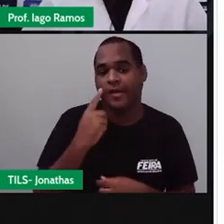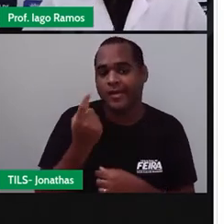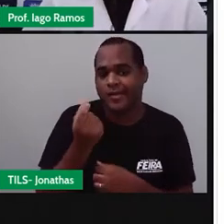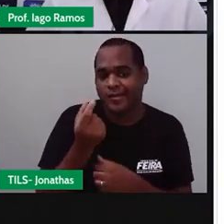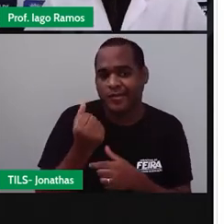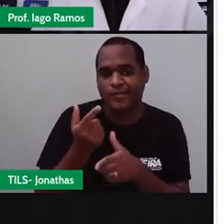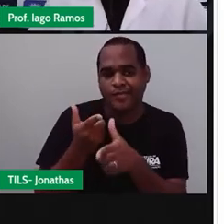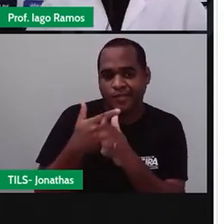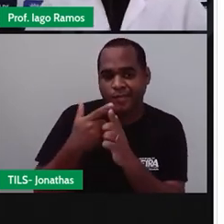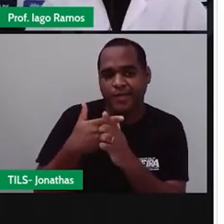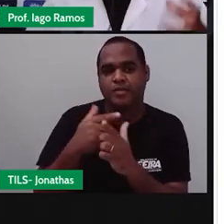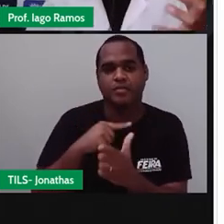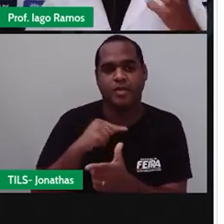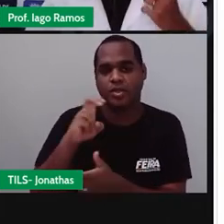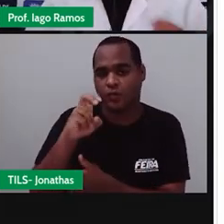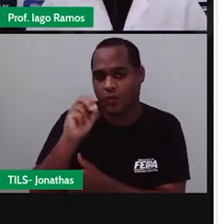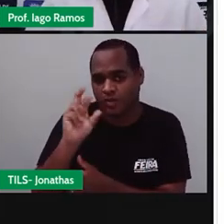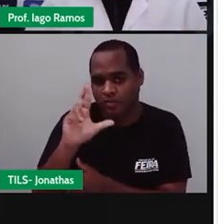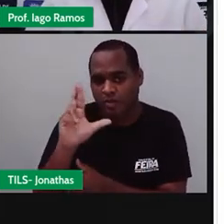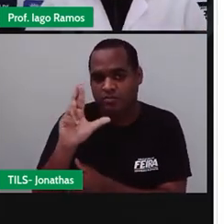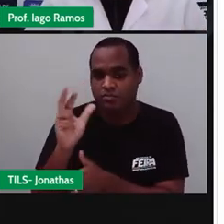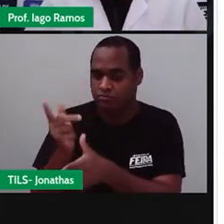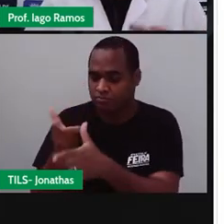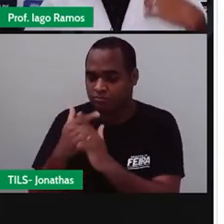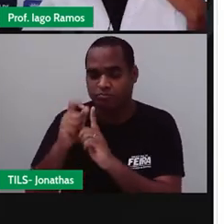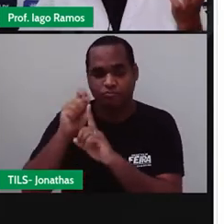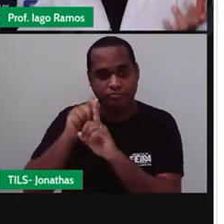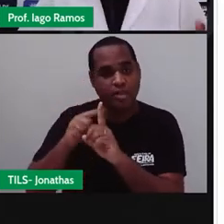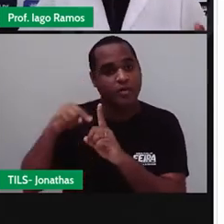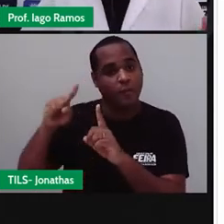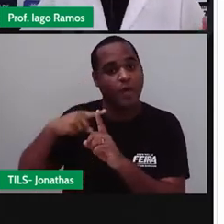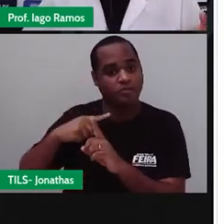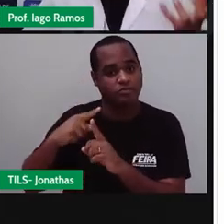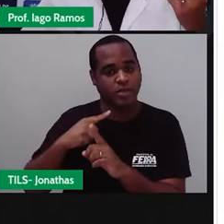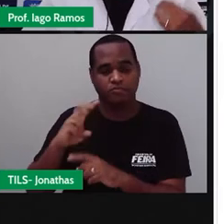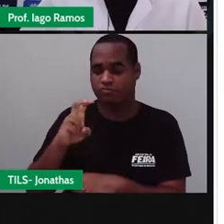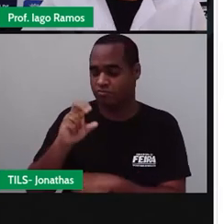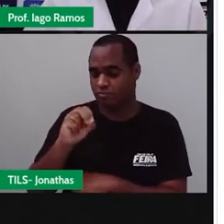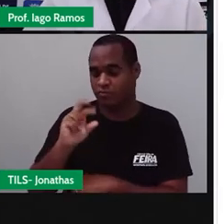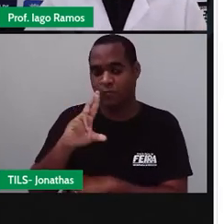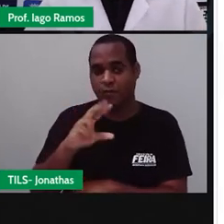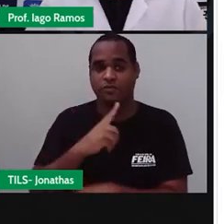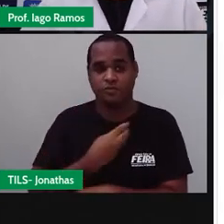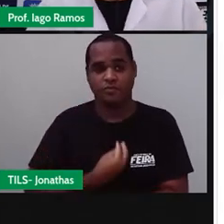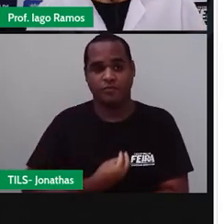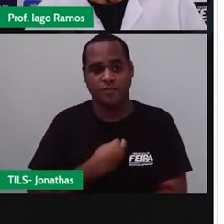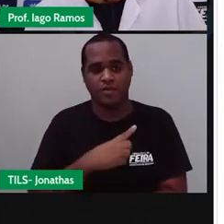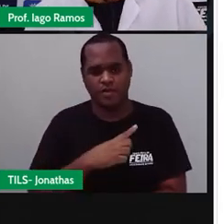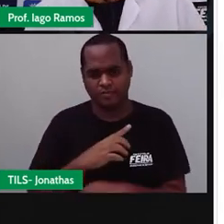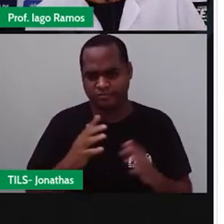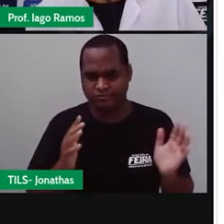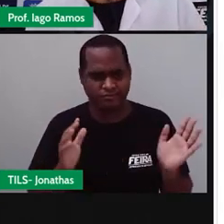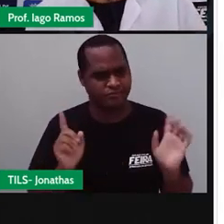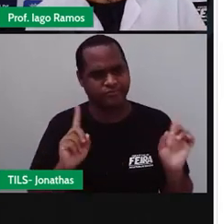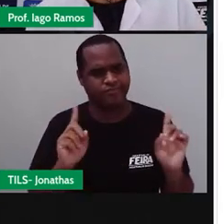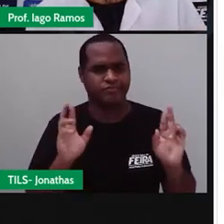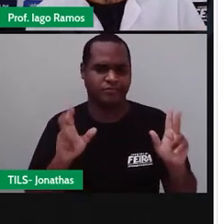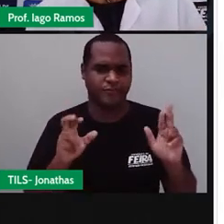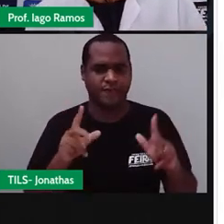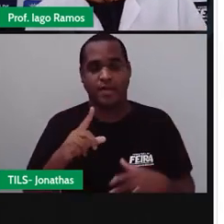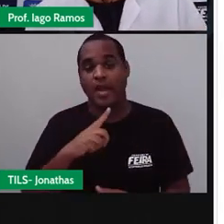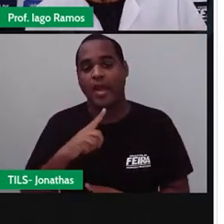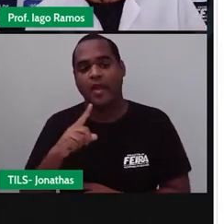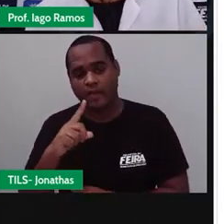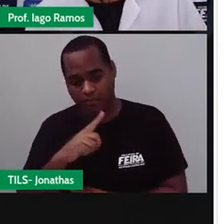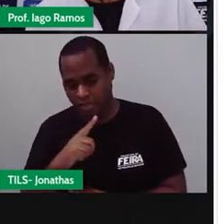50 reais. Se eu peguei emprestado, eu tinha esse dinheiro? Possivelmente não. Então se eu não tinha,